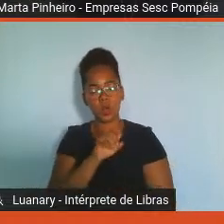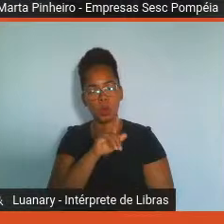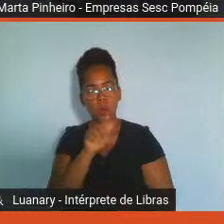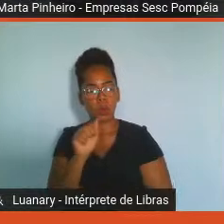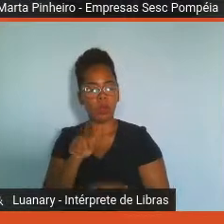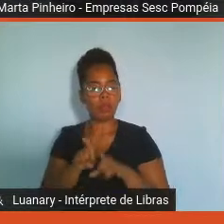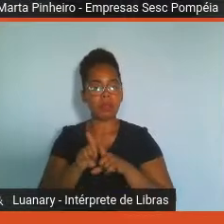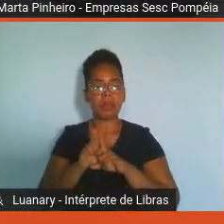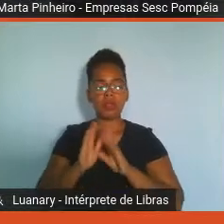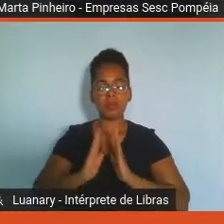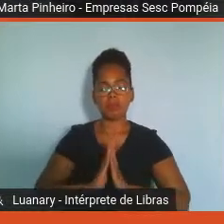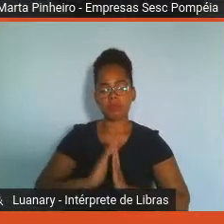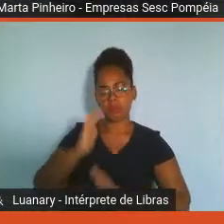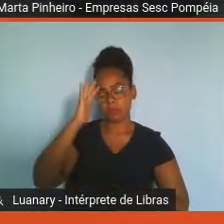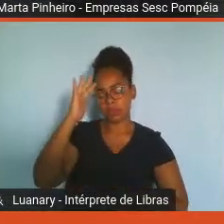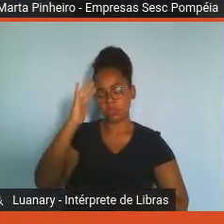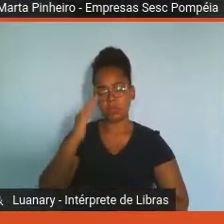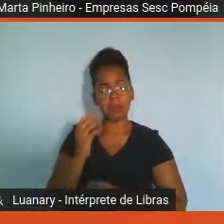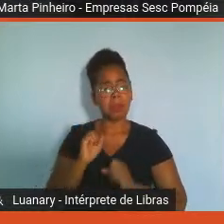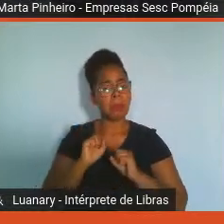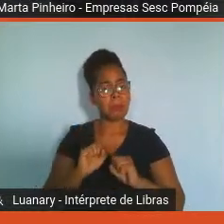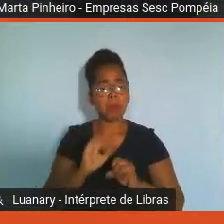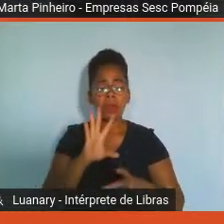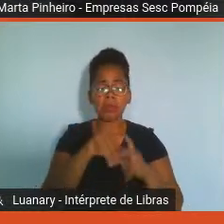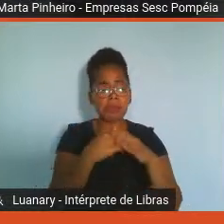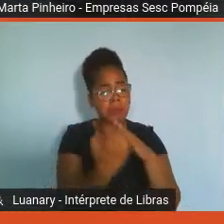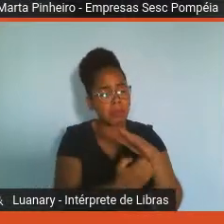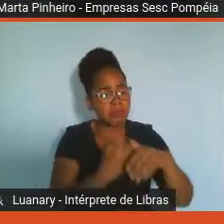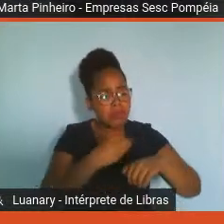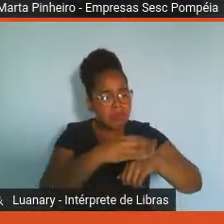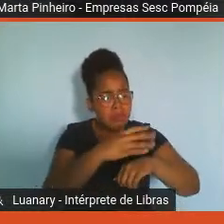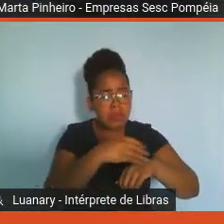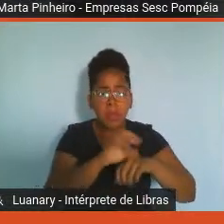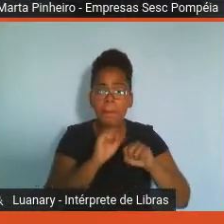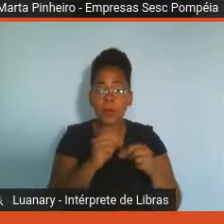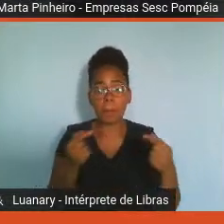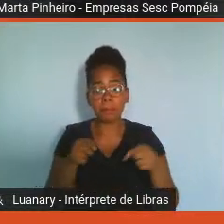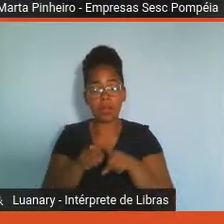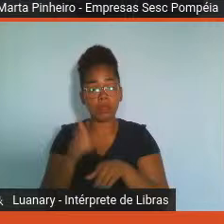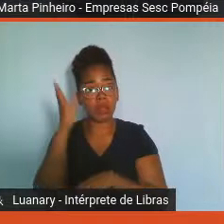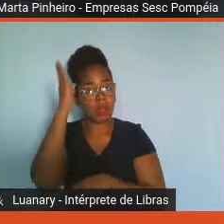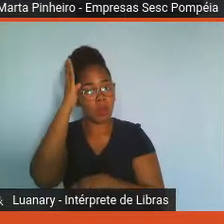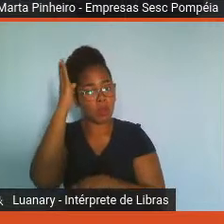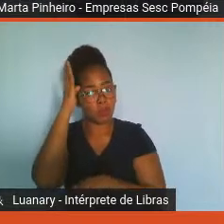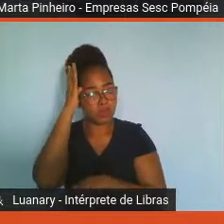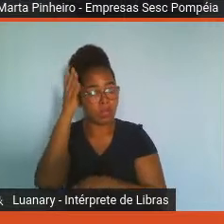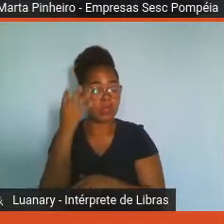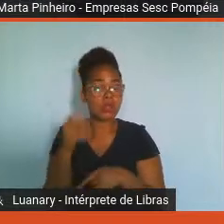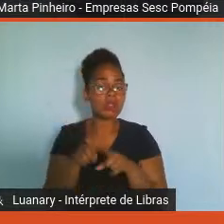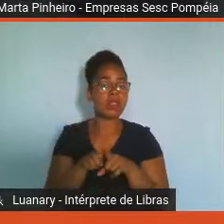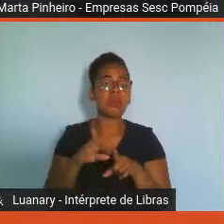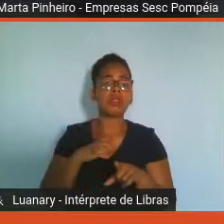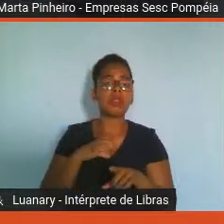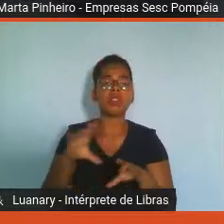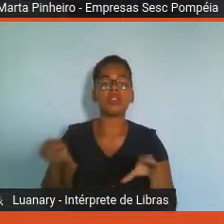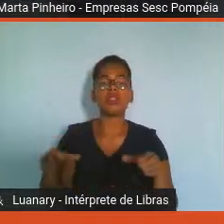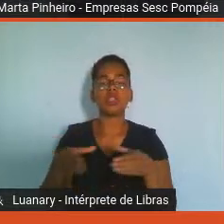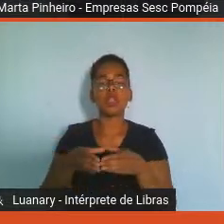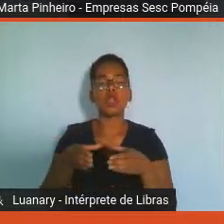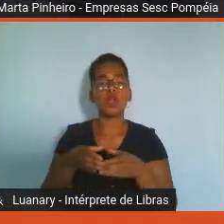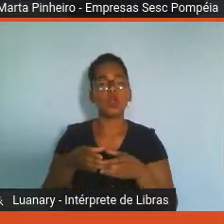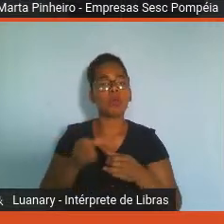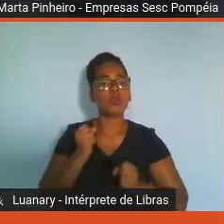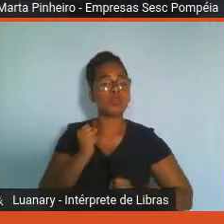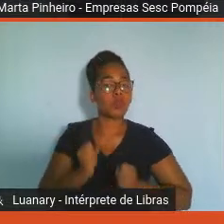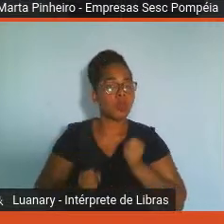realizado dentro das empresas pelo SESC, e tem grupos de corrida também, né? Tem muitas atividades dentro